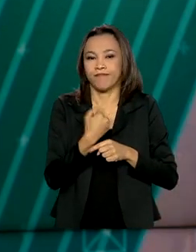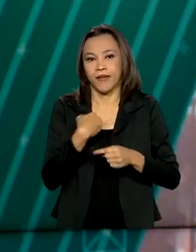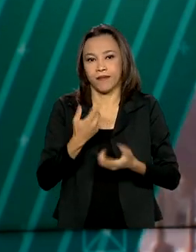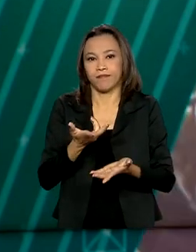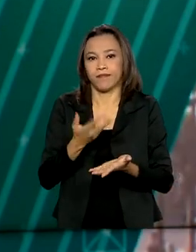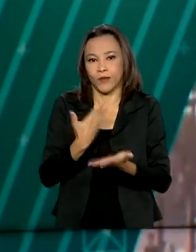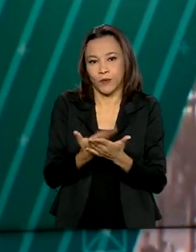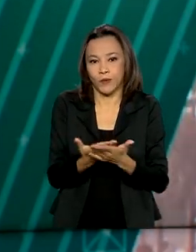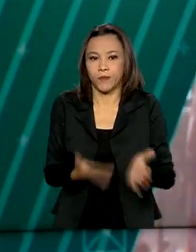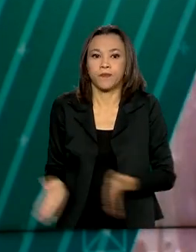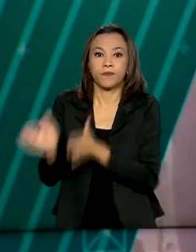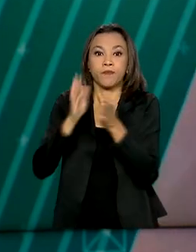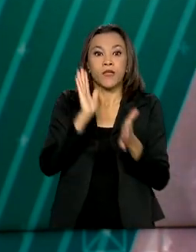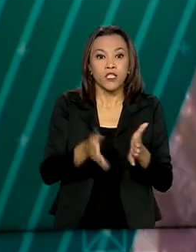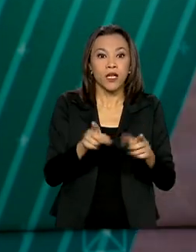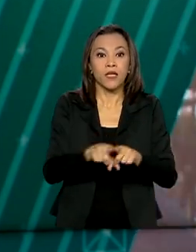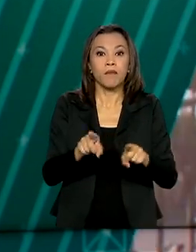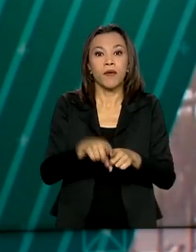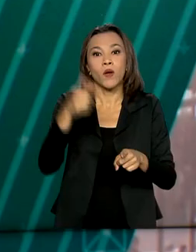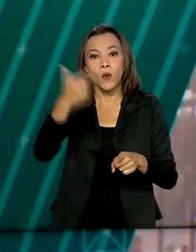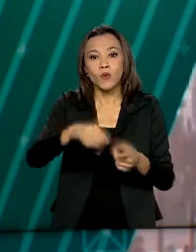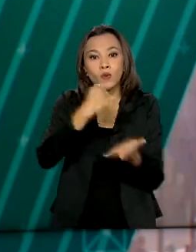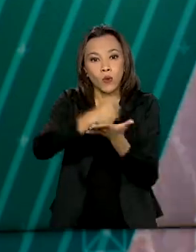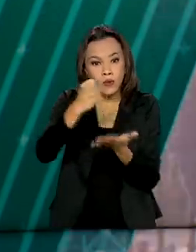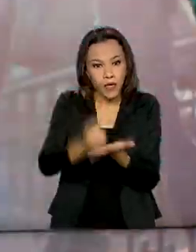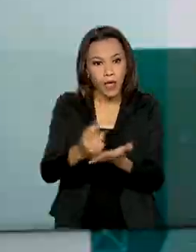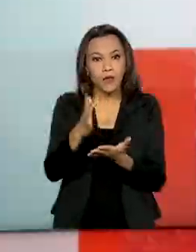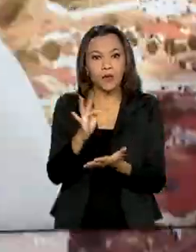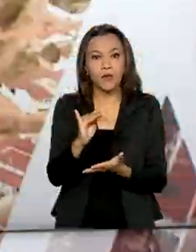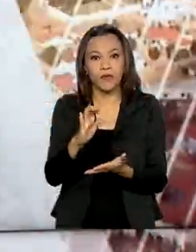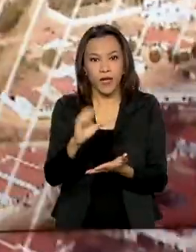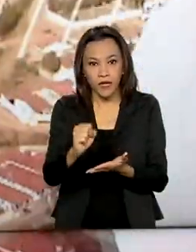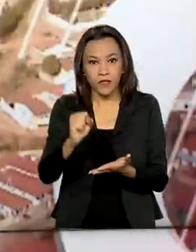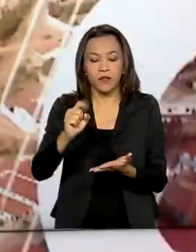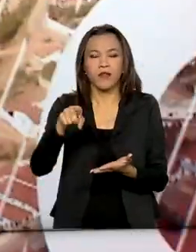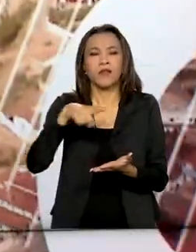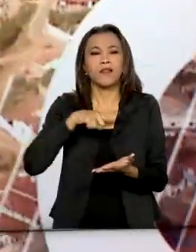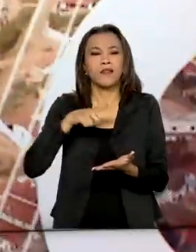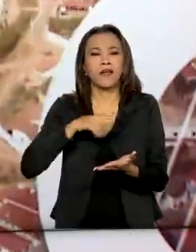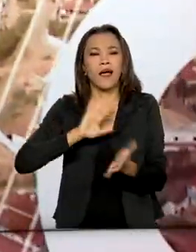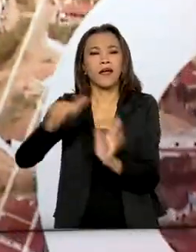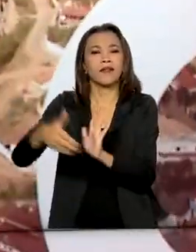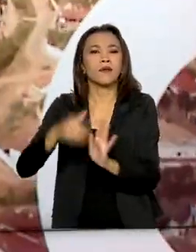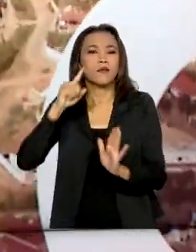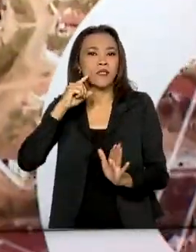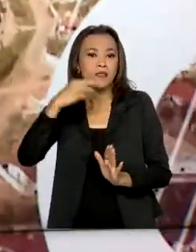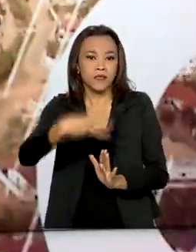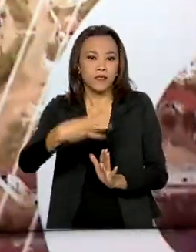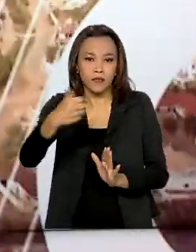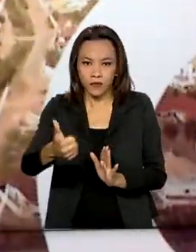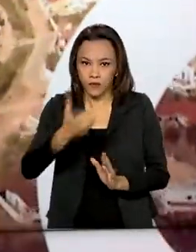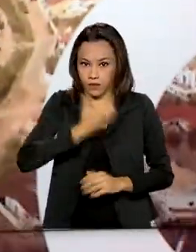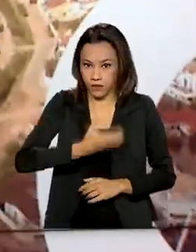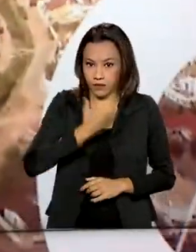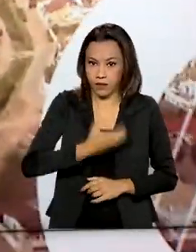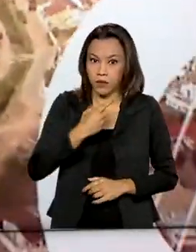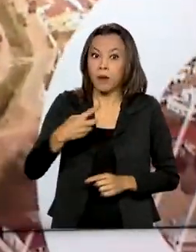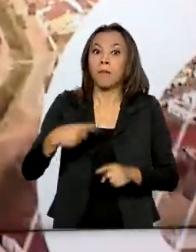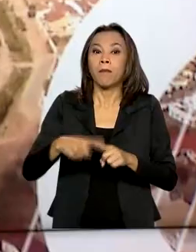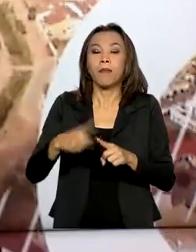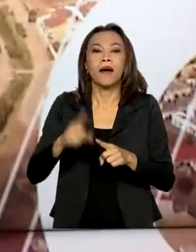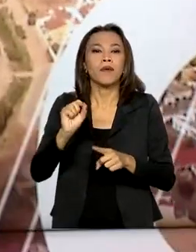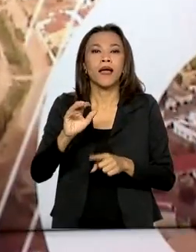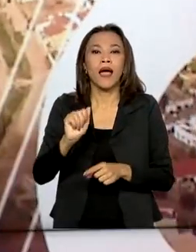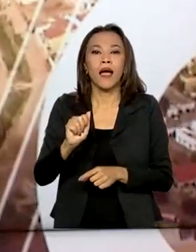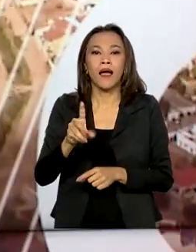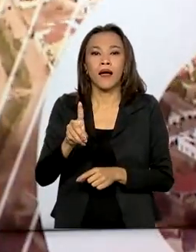o prazo para a renovação semestral dos contratos do FIES. Os estudantes têm agora até o dia 31 de dezembro para fazer o aditamento